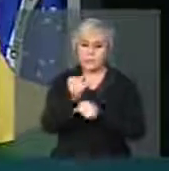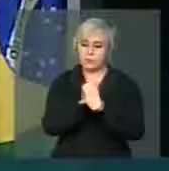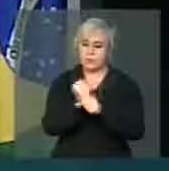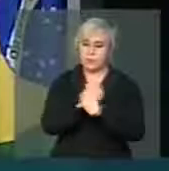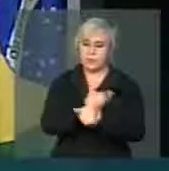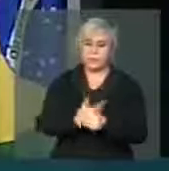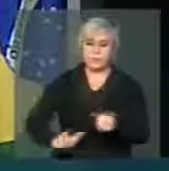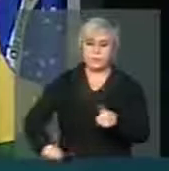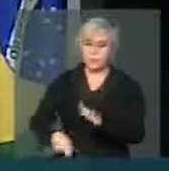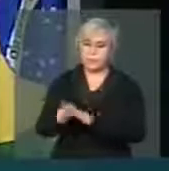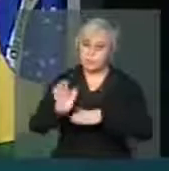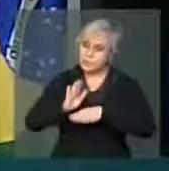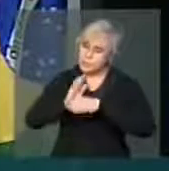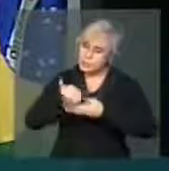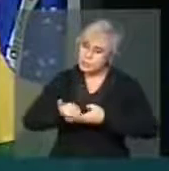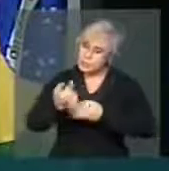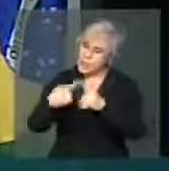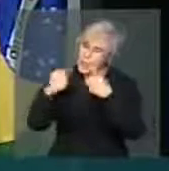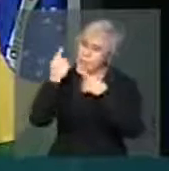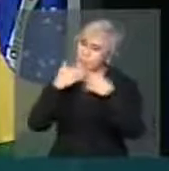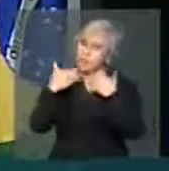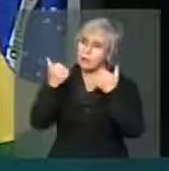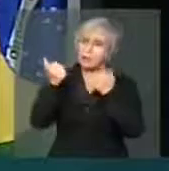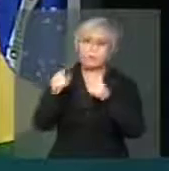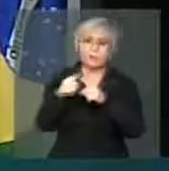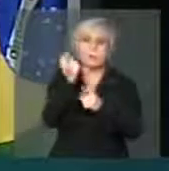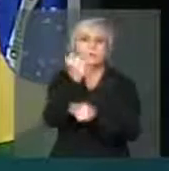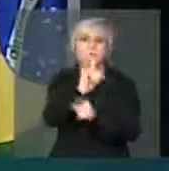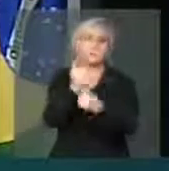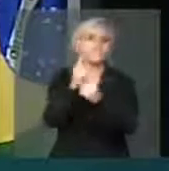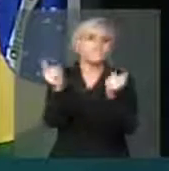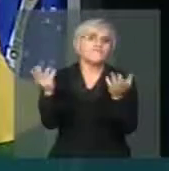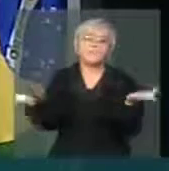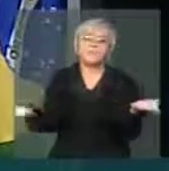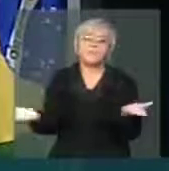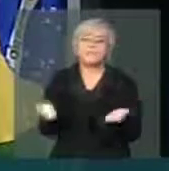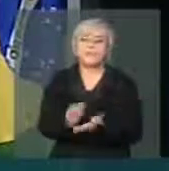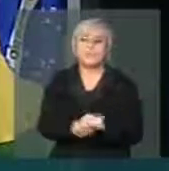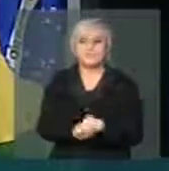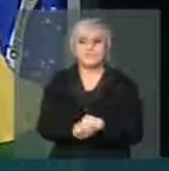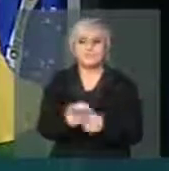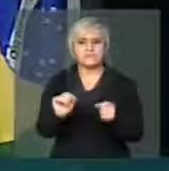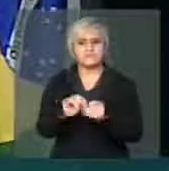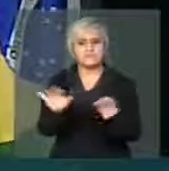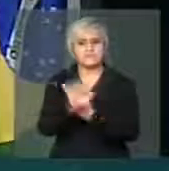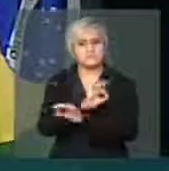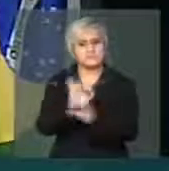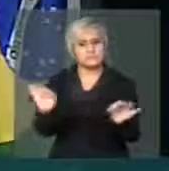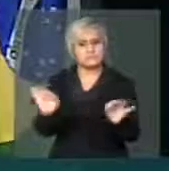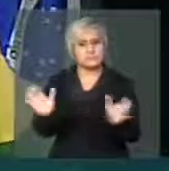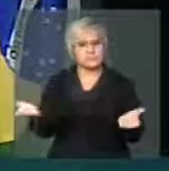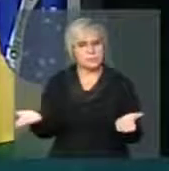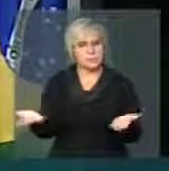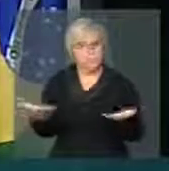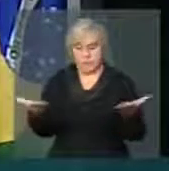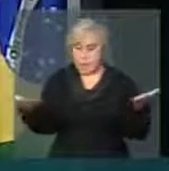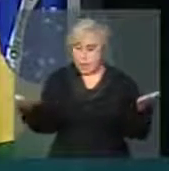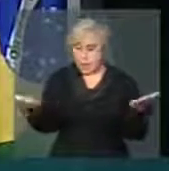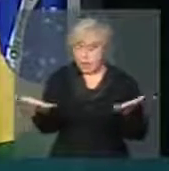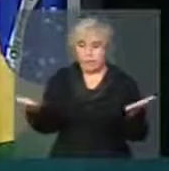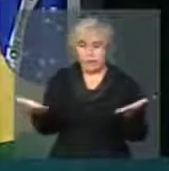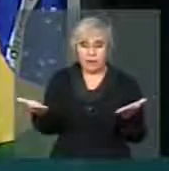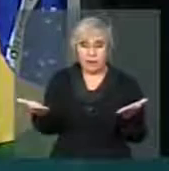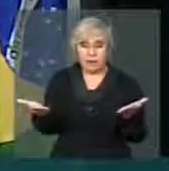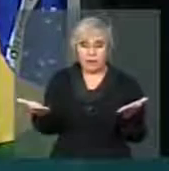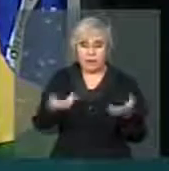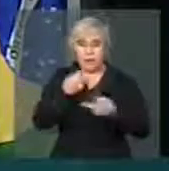Mas não o fizeram Não o fizeram Agora, o